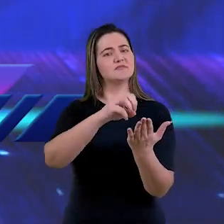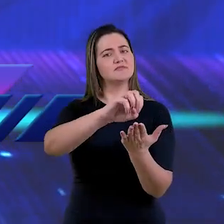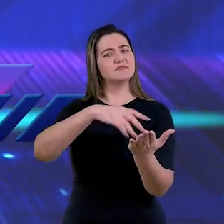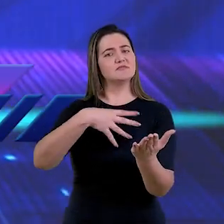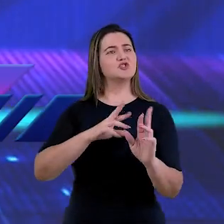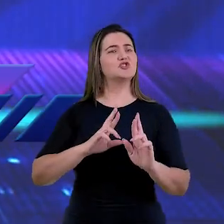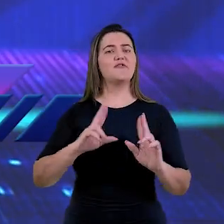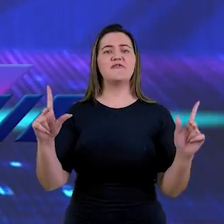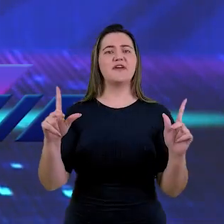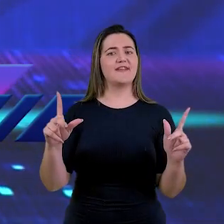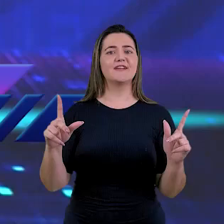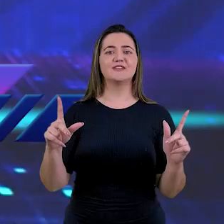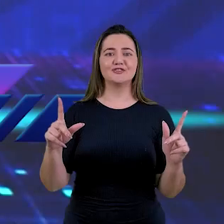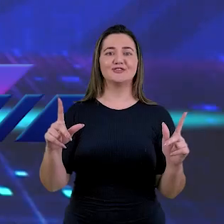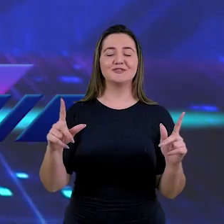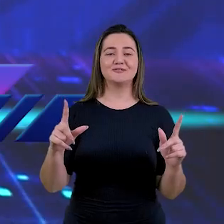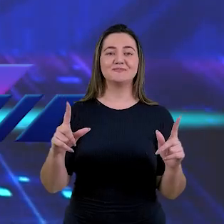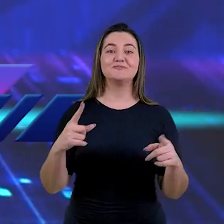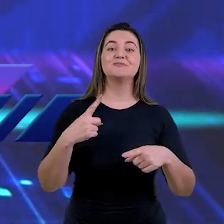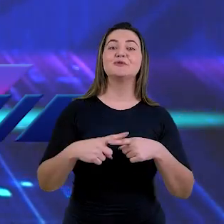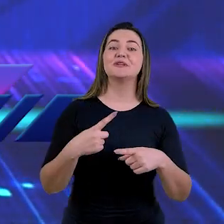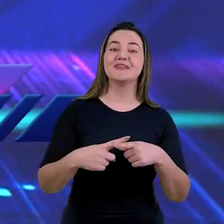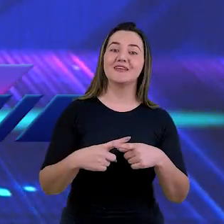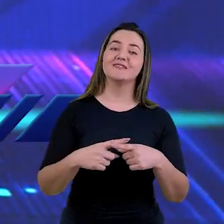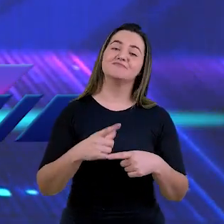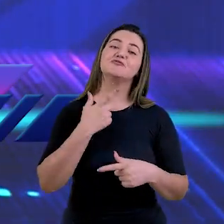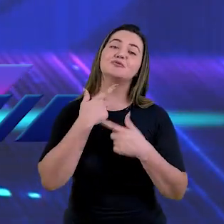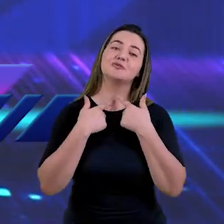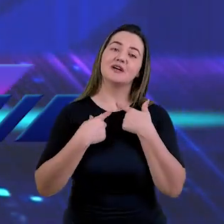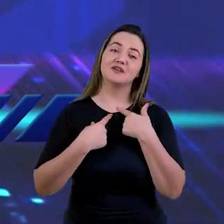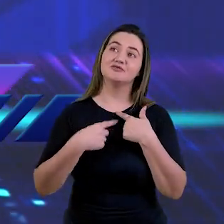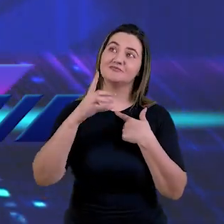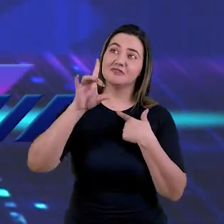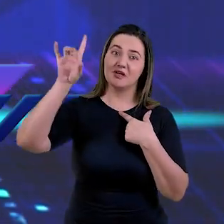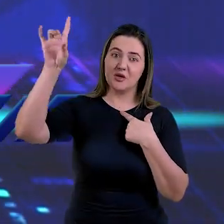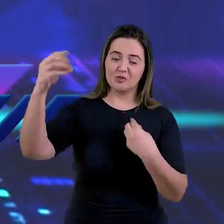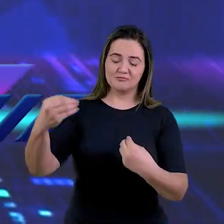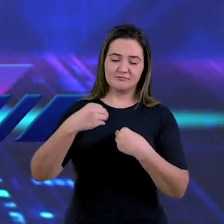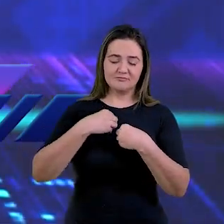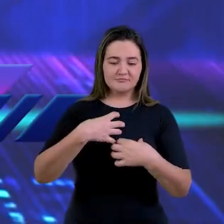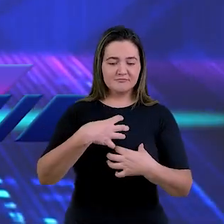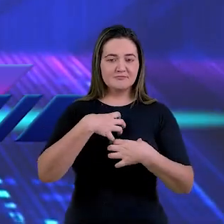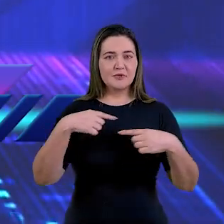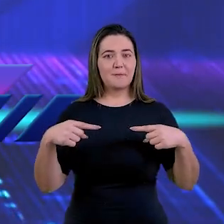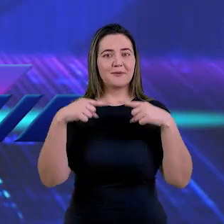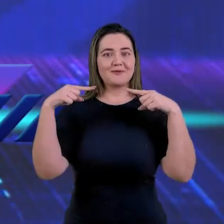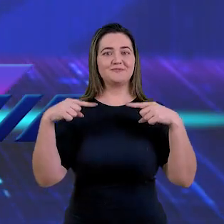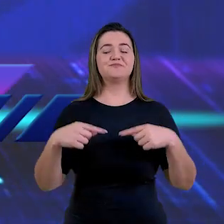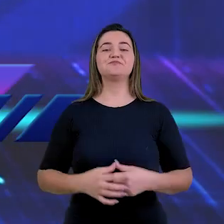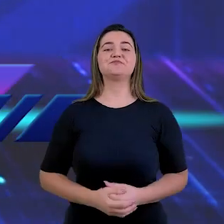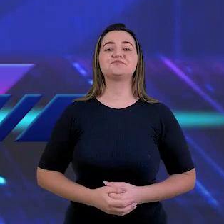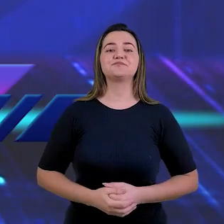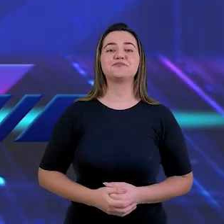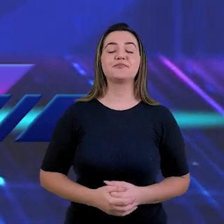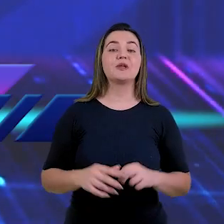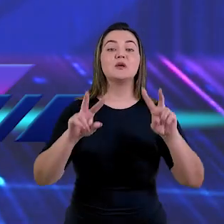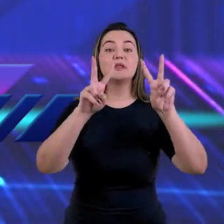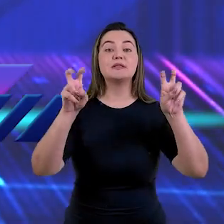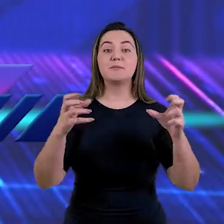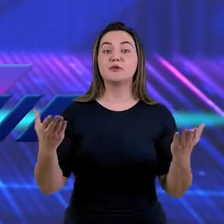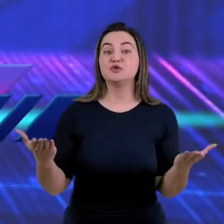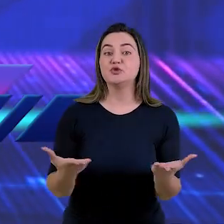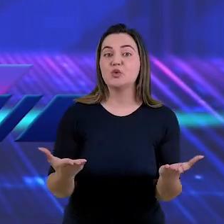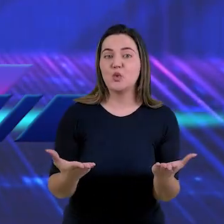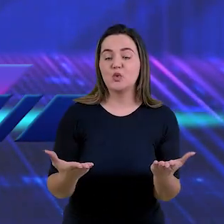e Ele vai falar para você de diferentes formas, de acordo com aquilo que você está vivendo. É a Palavra de Deus. Bom, o tema de hoje,